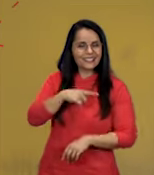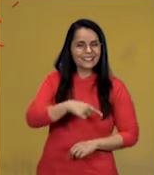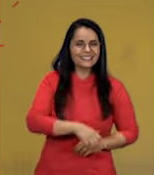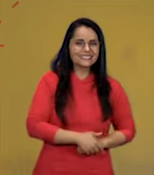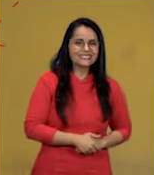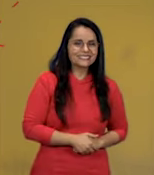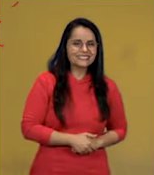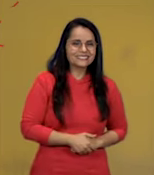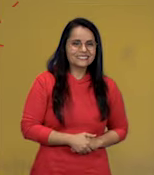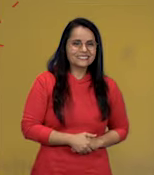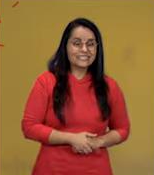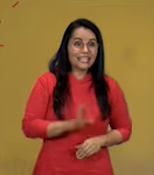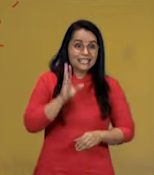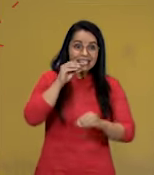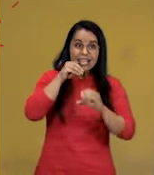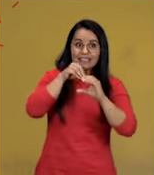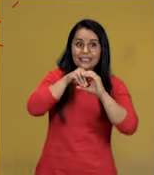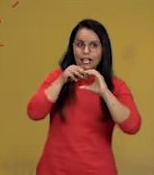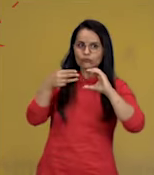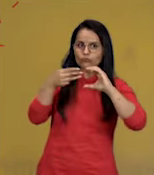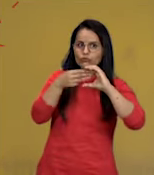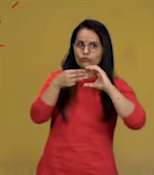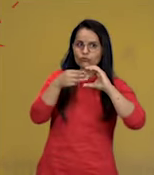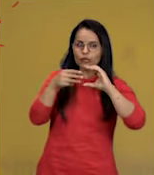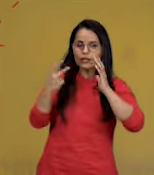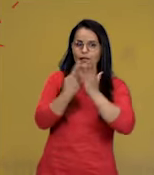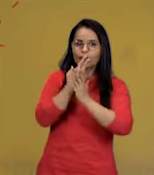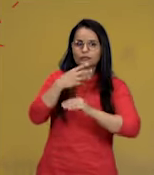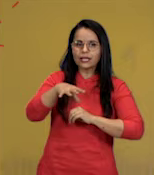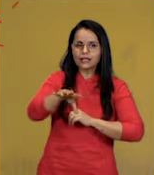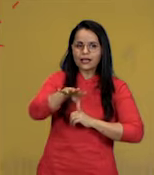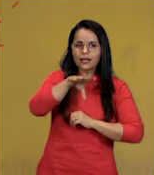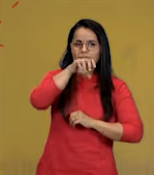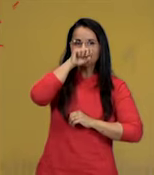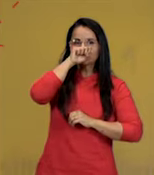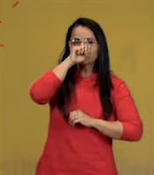E é dentro dela que ocorre a respiração aeróbica.